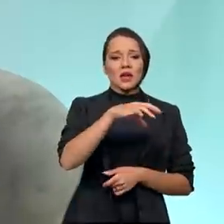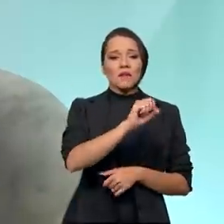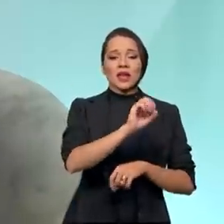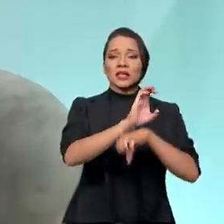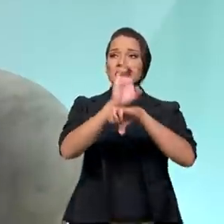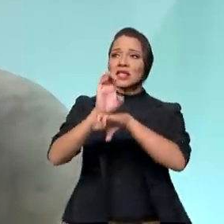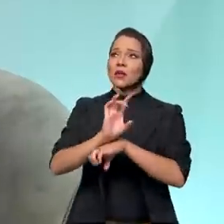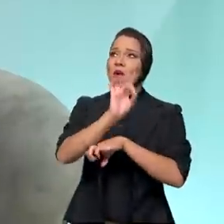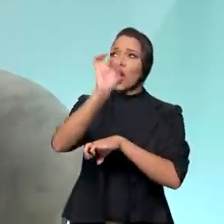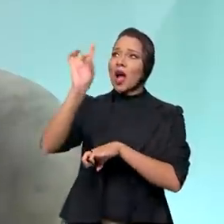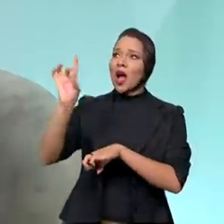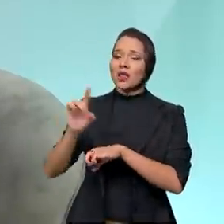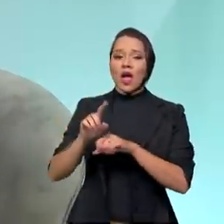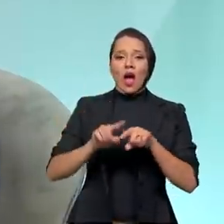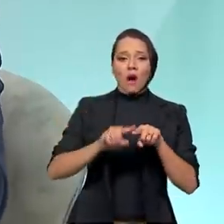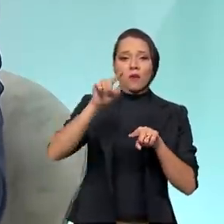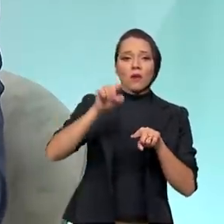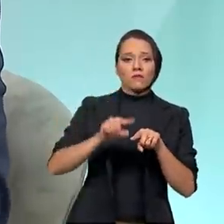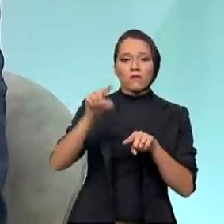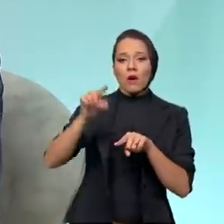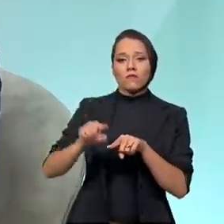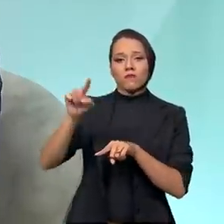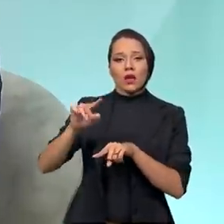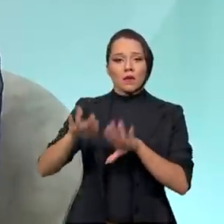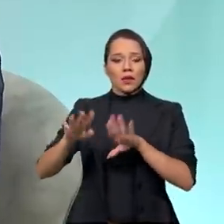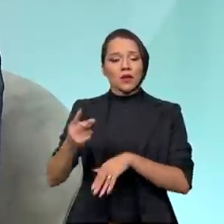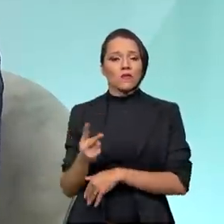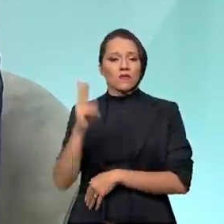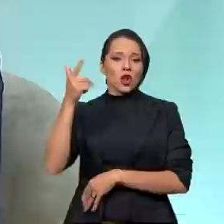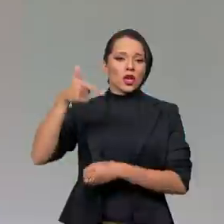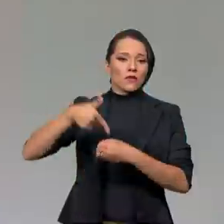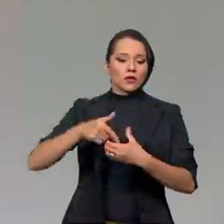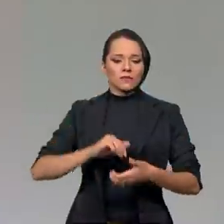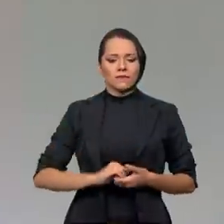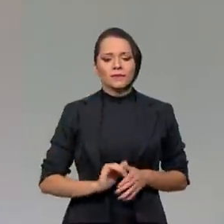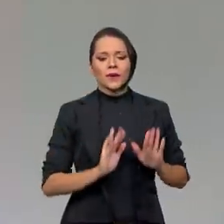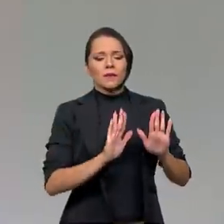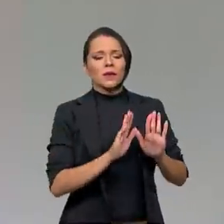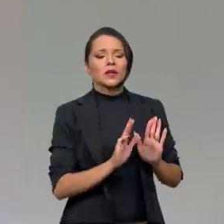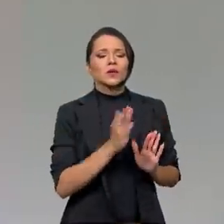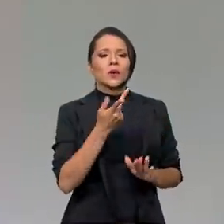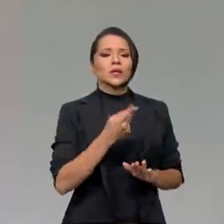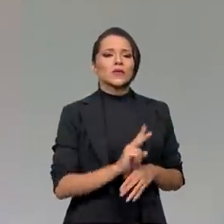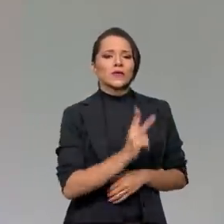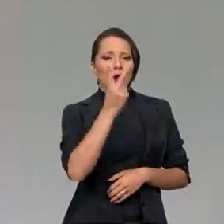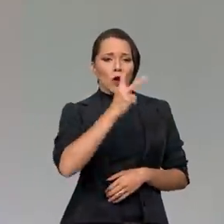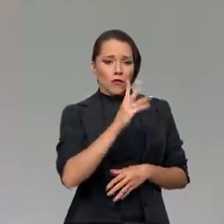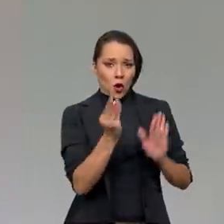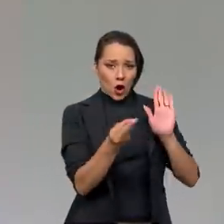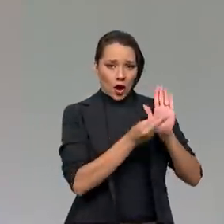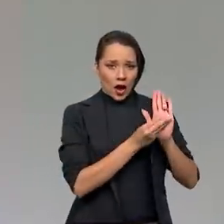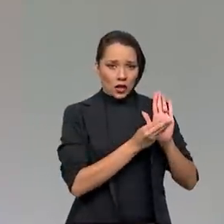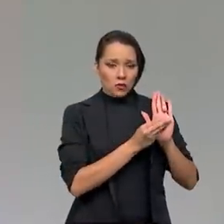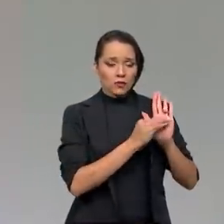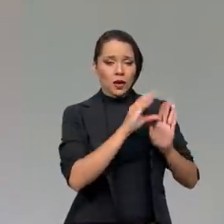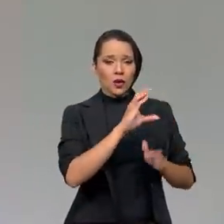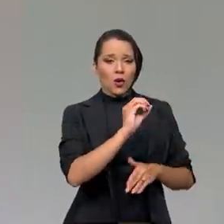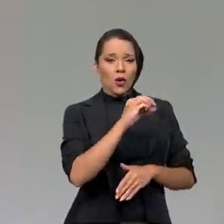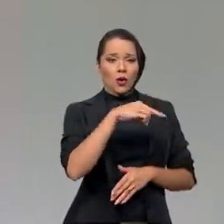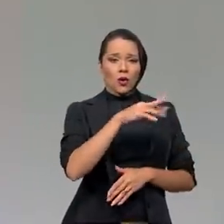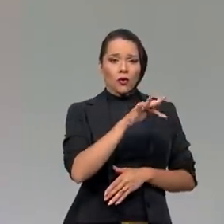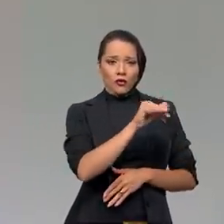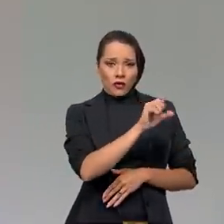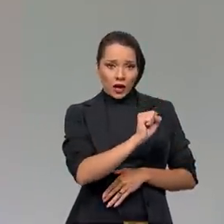aumentando em função do aumento do preço do combustível. Mas quando esse valor for estabelecido pelo CONFAS,